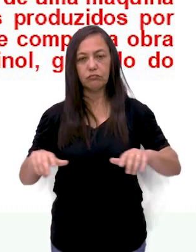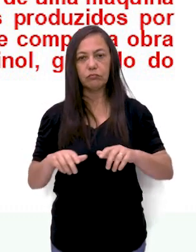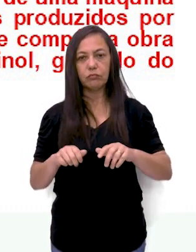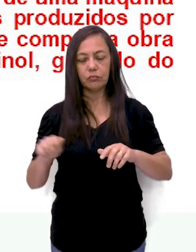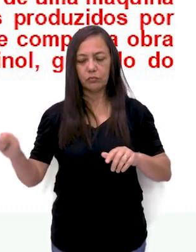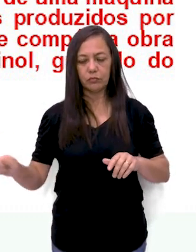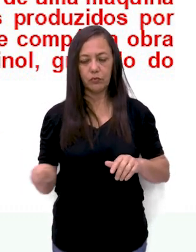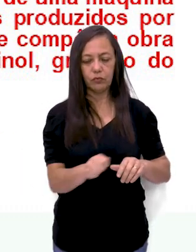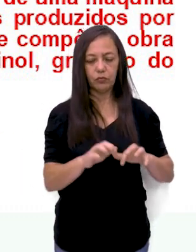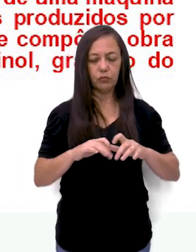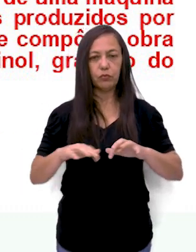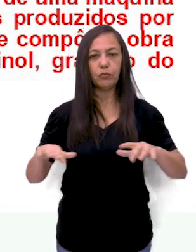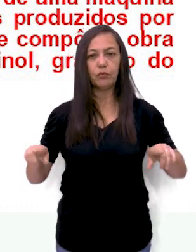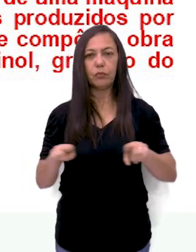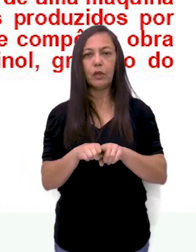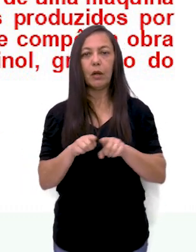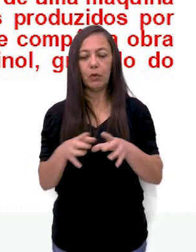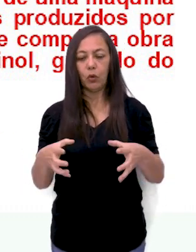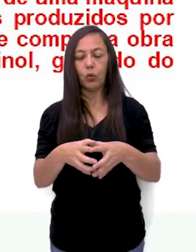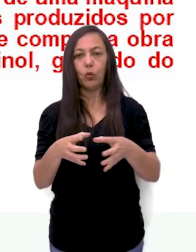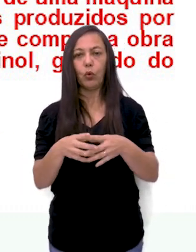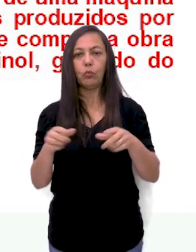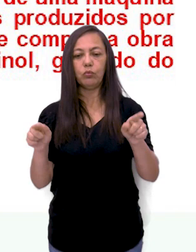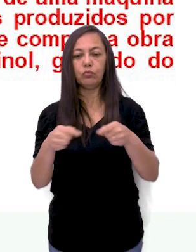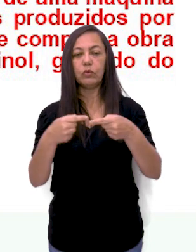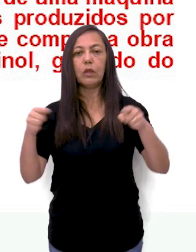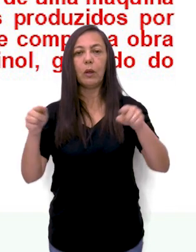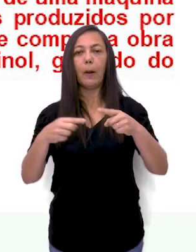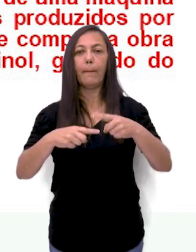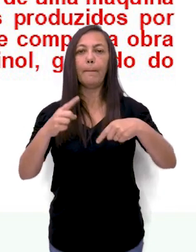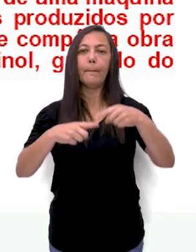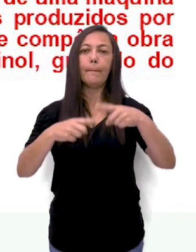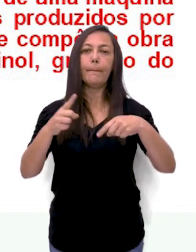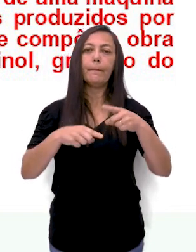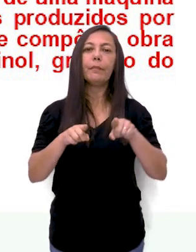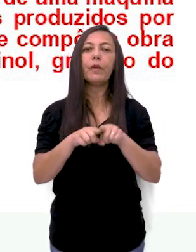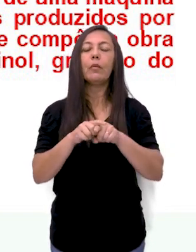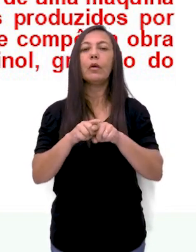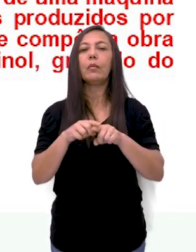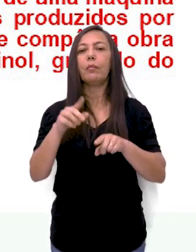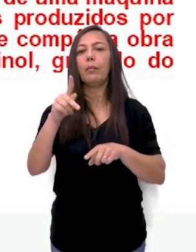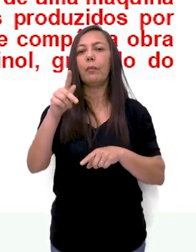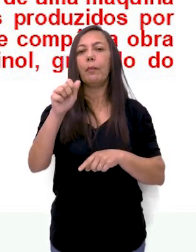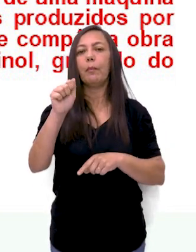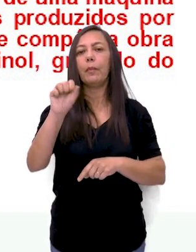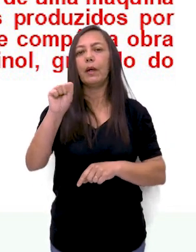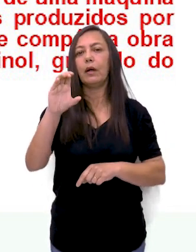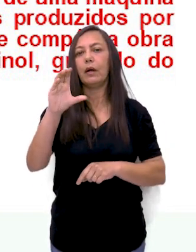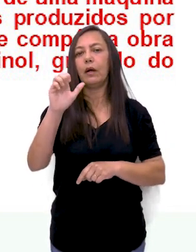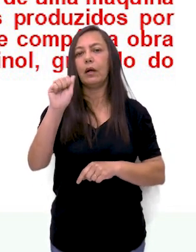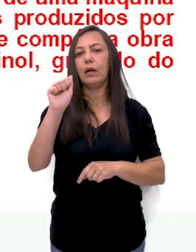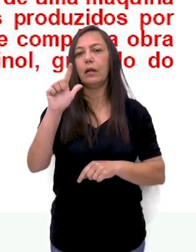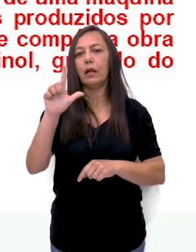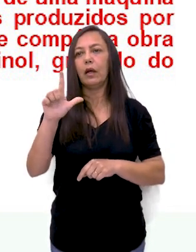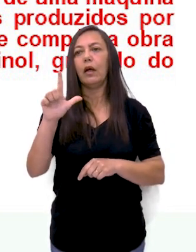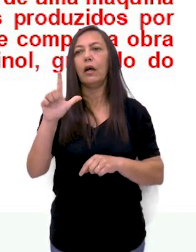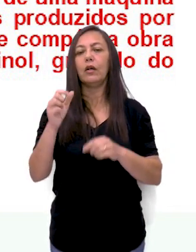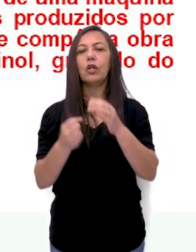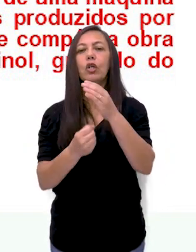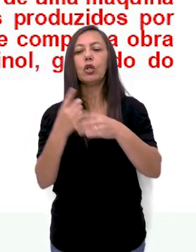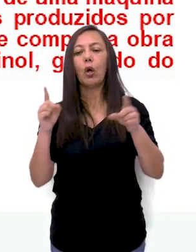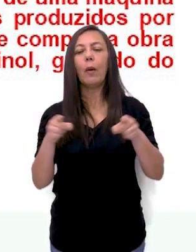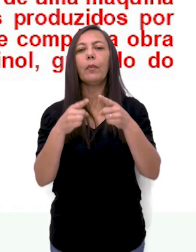de orquestras também. Pascoal, criou músicas com sons produzidos por garrafas,